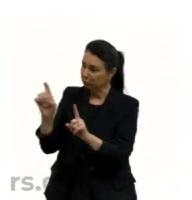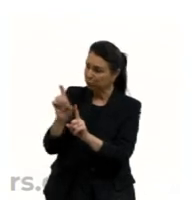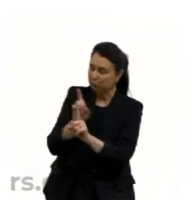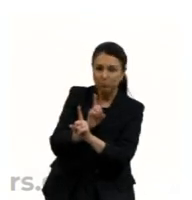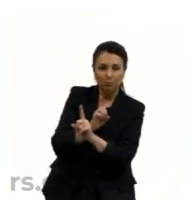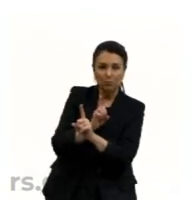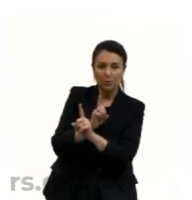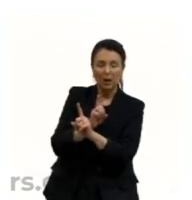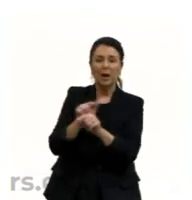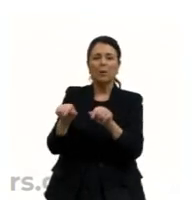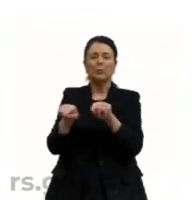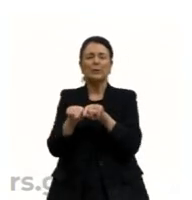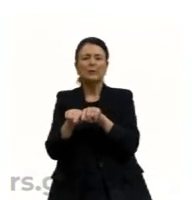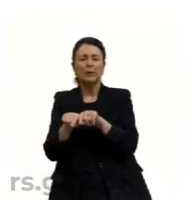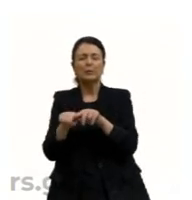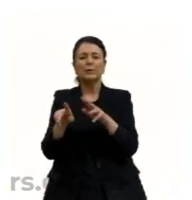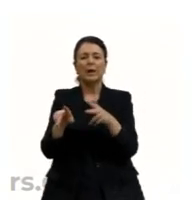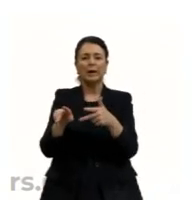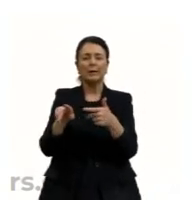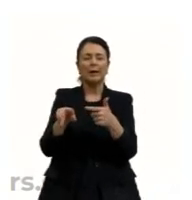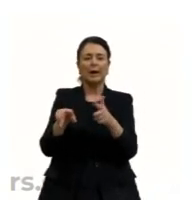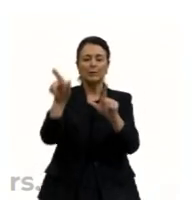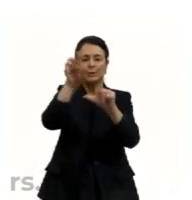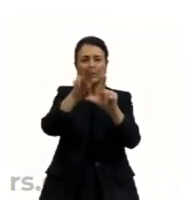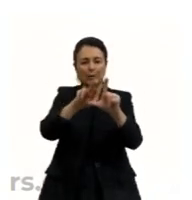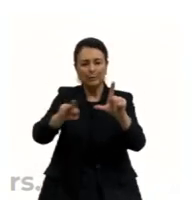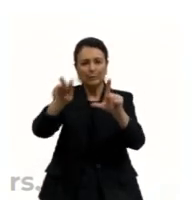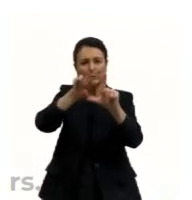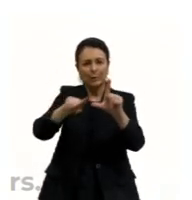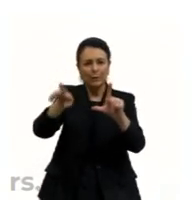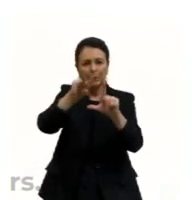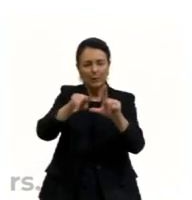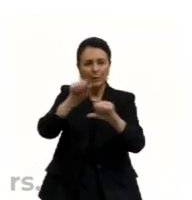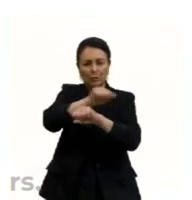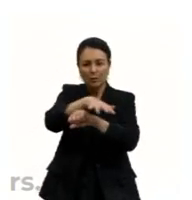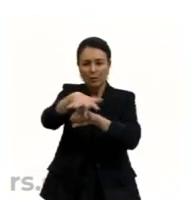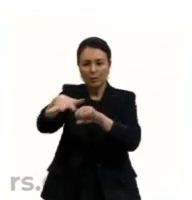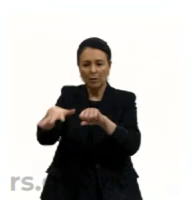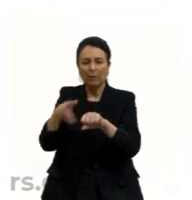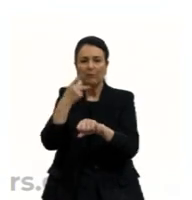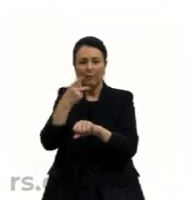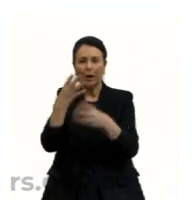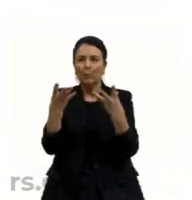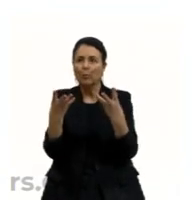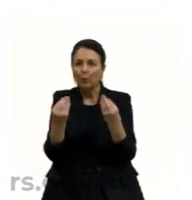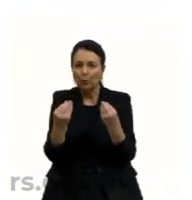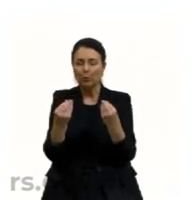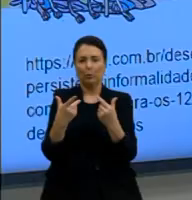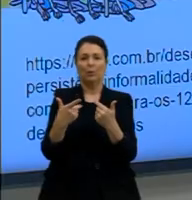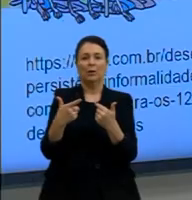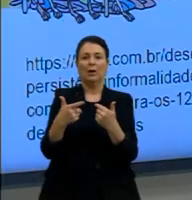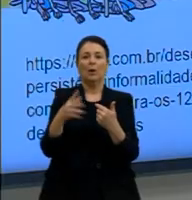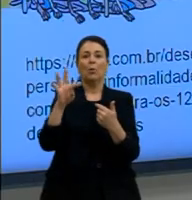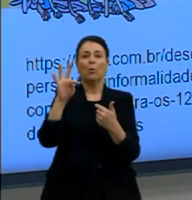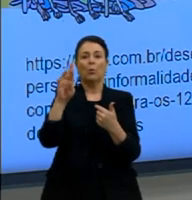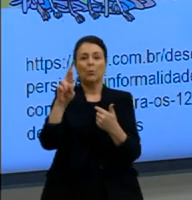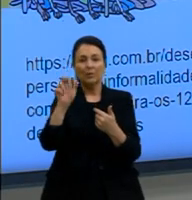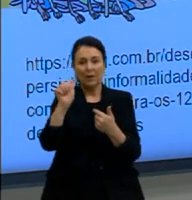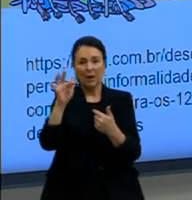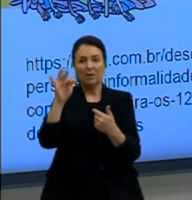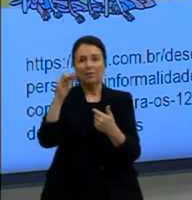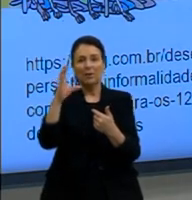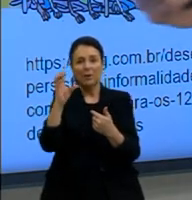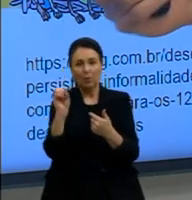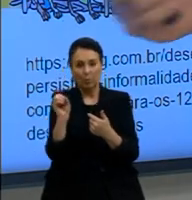nas mídias, nas redes de comunicação, tem se falado muito a questão do tráfico de drogas. Mas por que está acontecendo